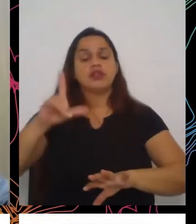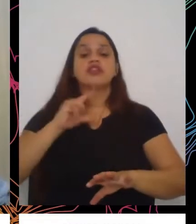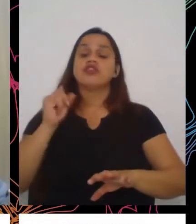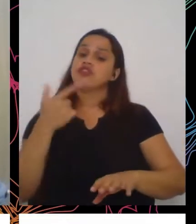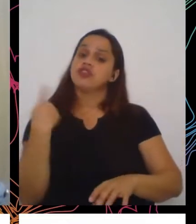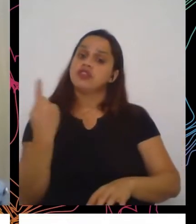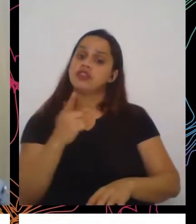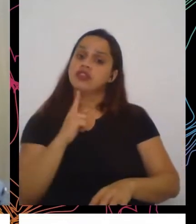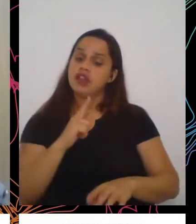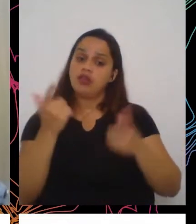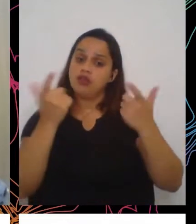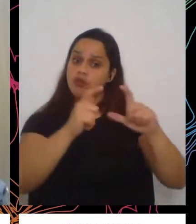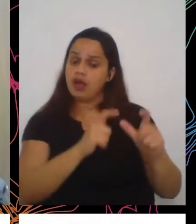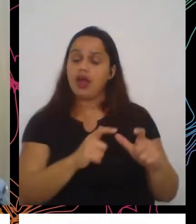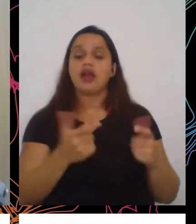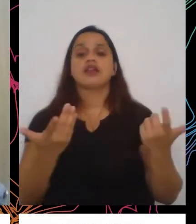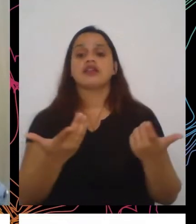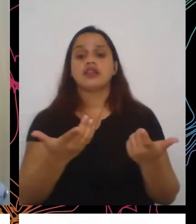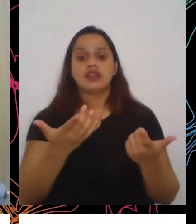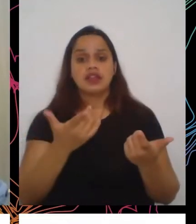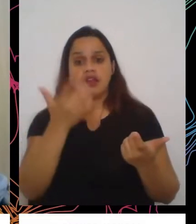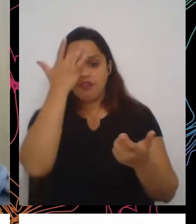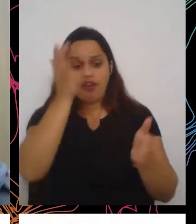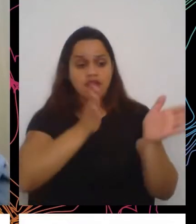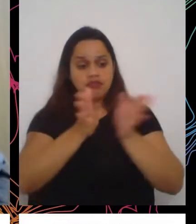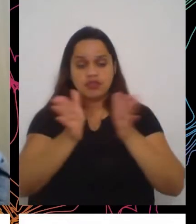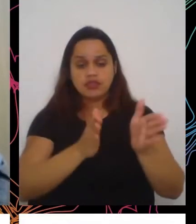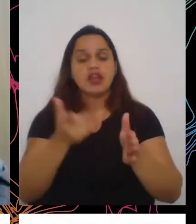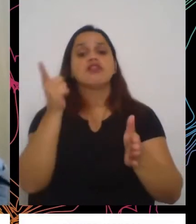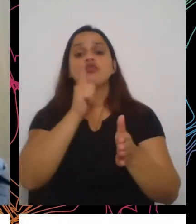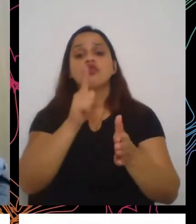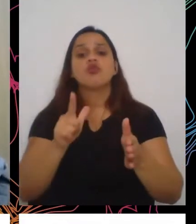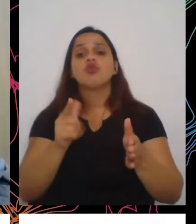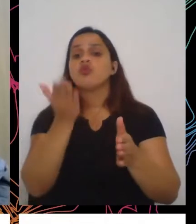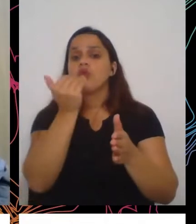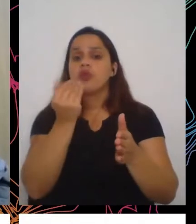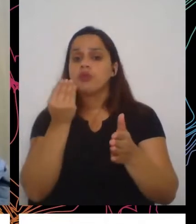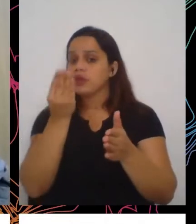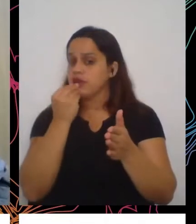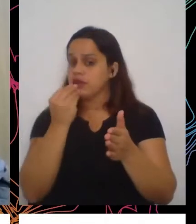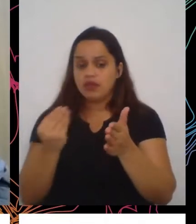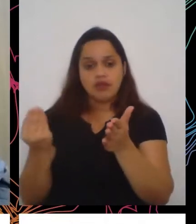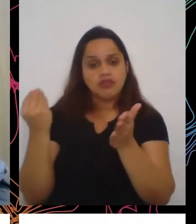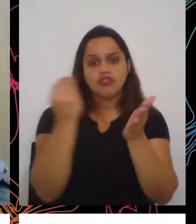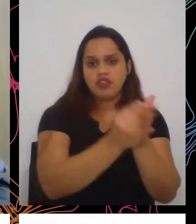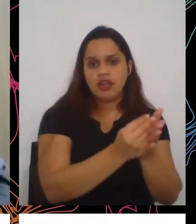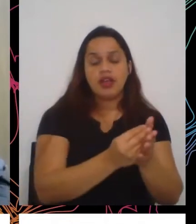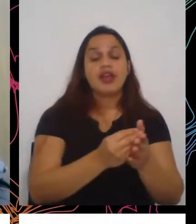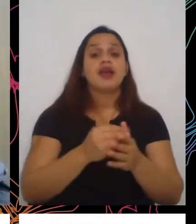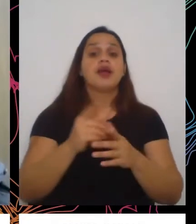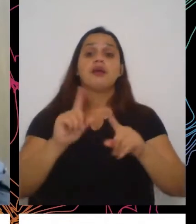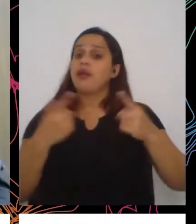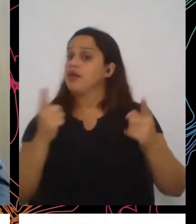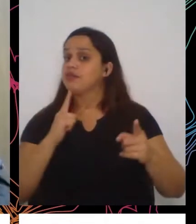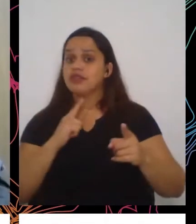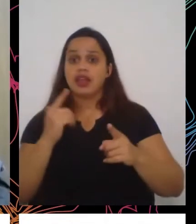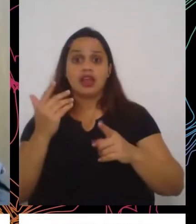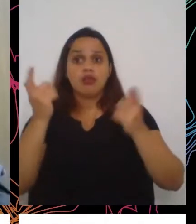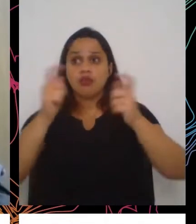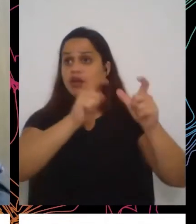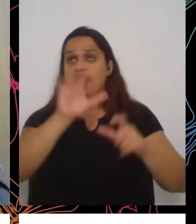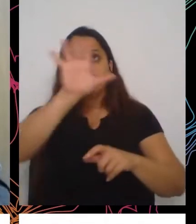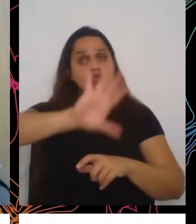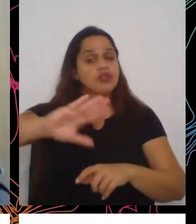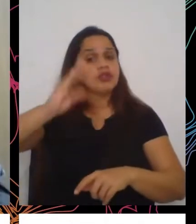alimentos que são arrecadados chegam, nós também temos rincões nesse Brasil que a comida não chega através das organizações, através das